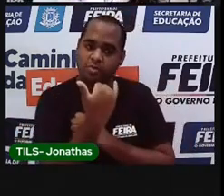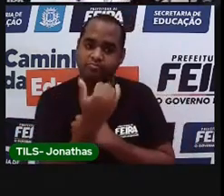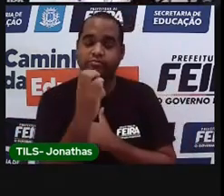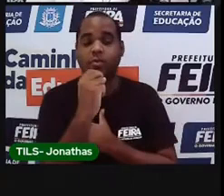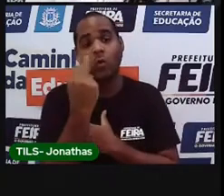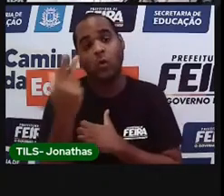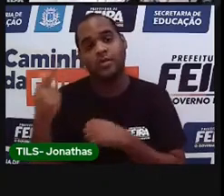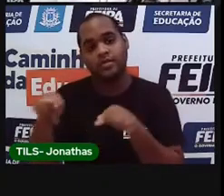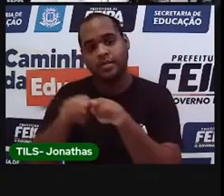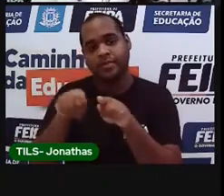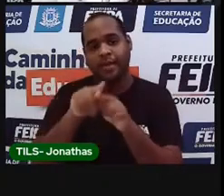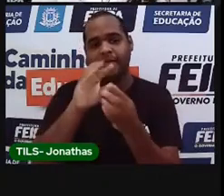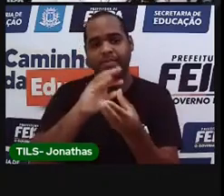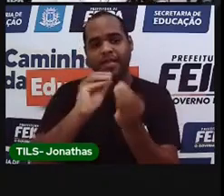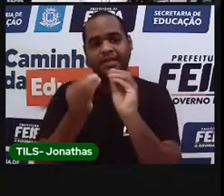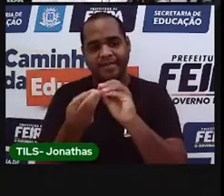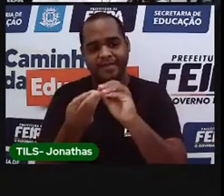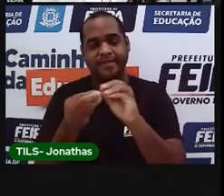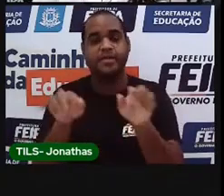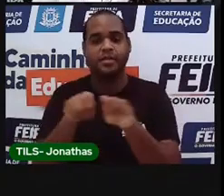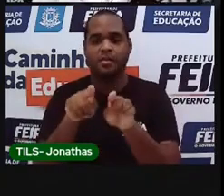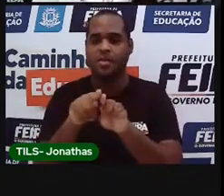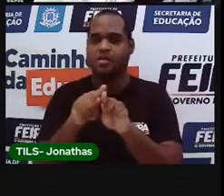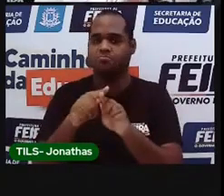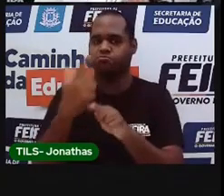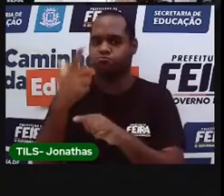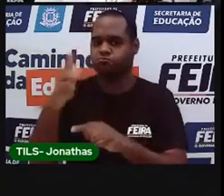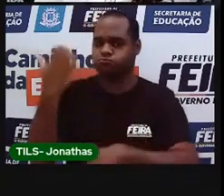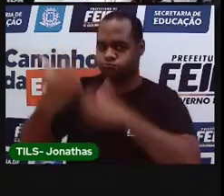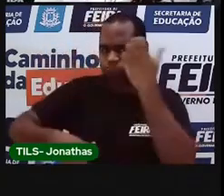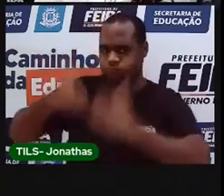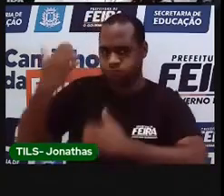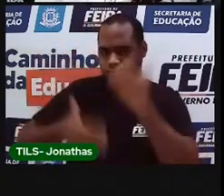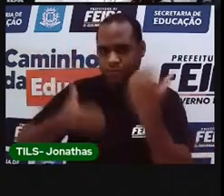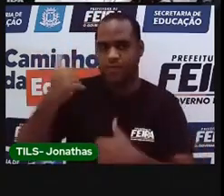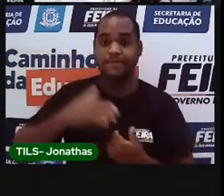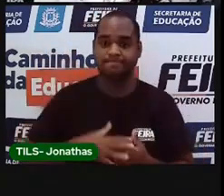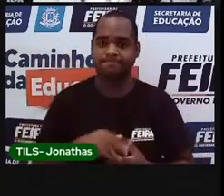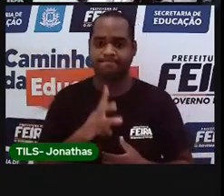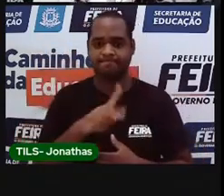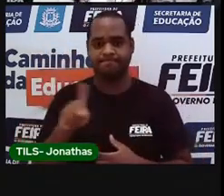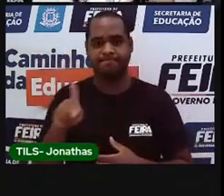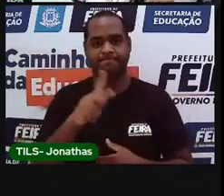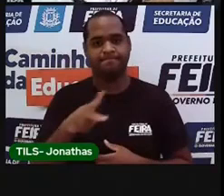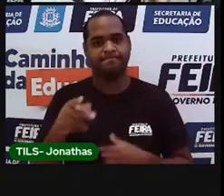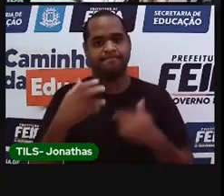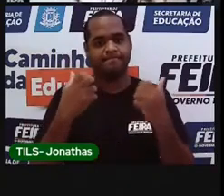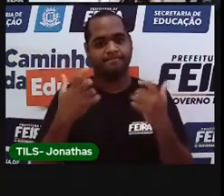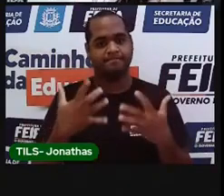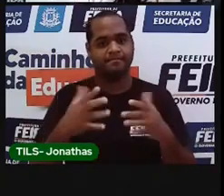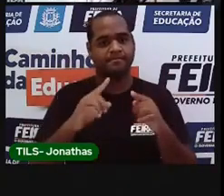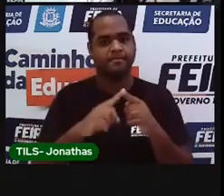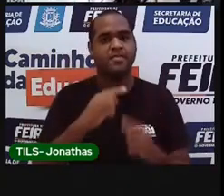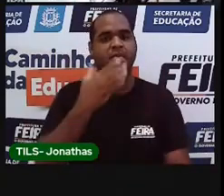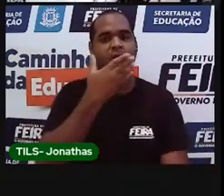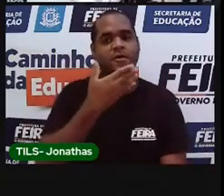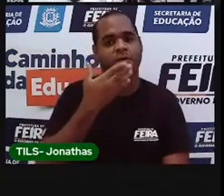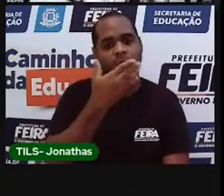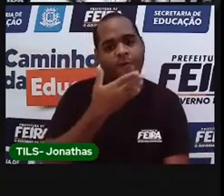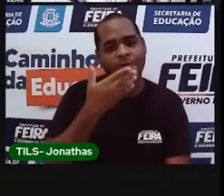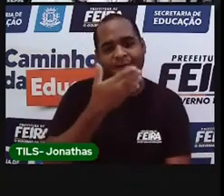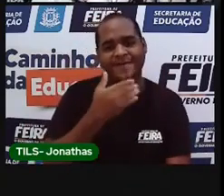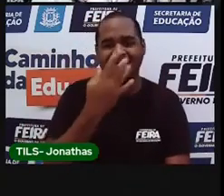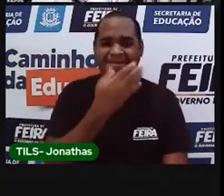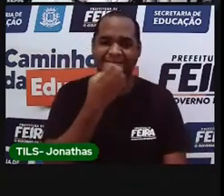um bilhete, eu acho que foi uma reclamação. Presta atenção que a prova é linda. Um doce para o seu